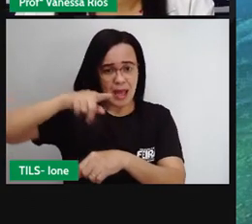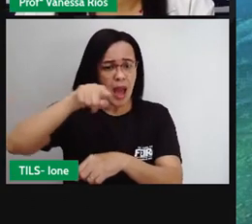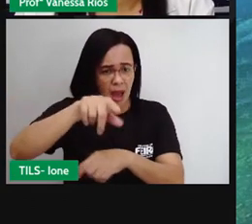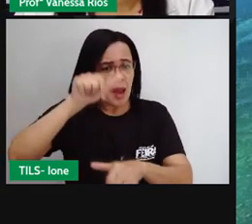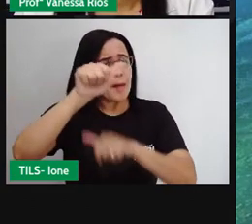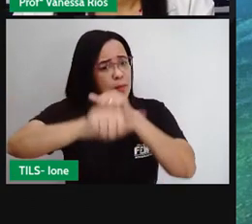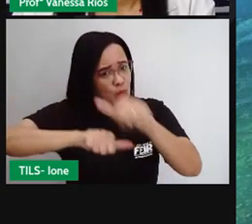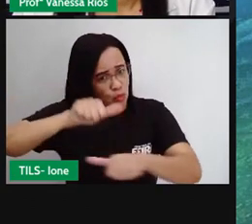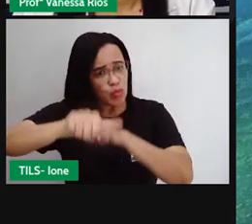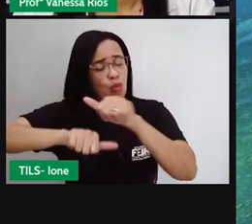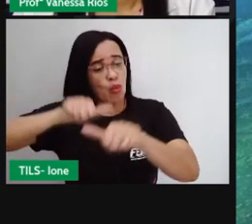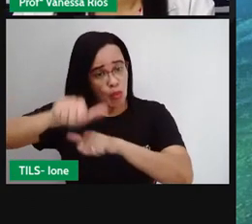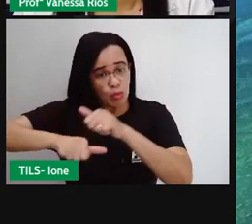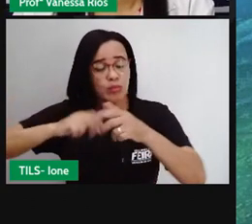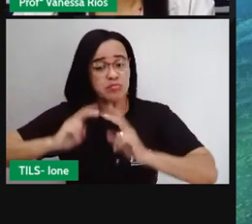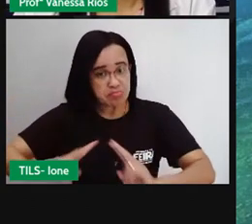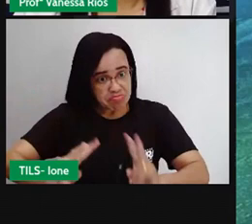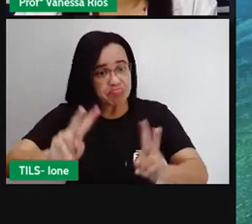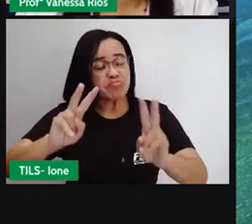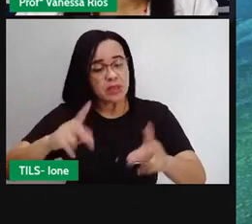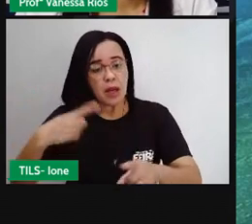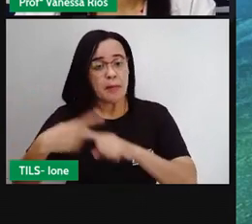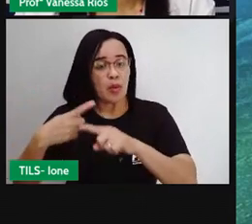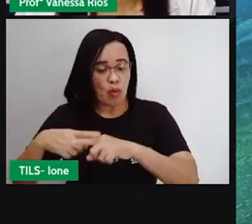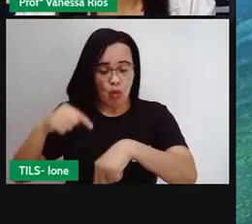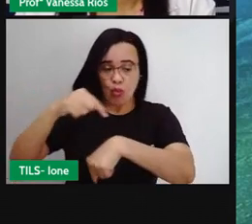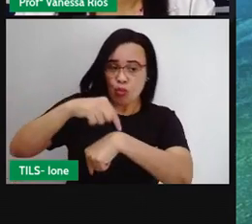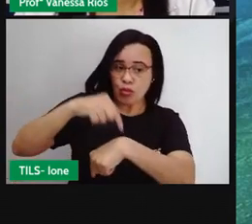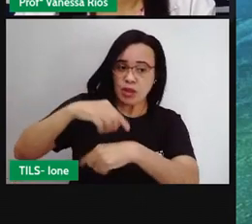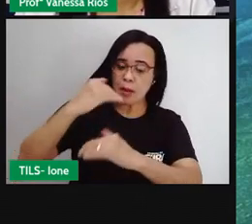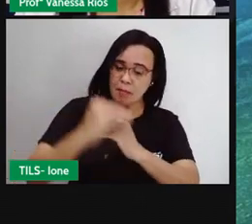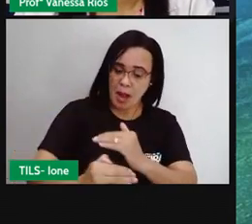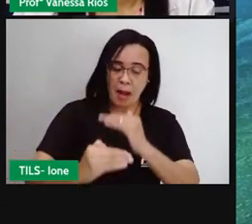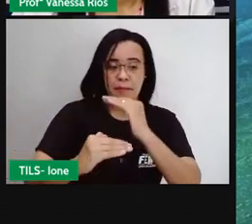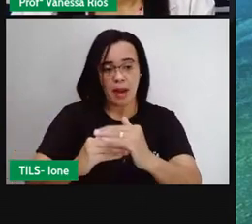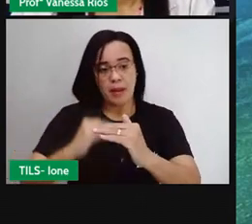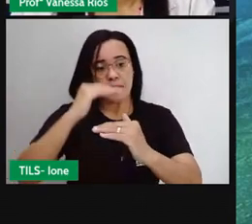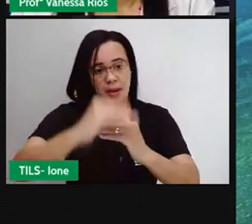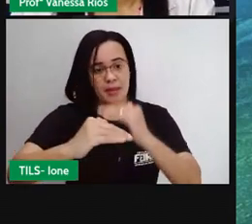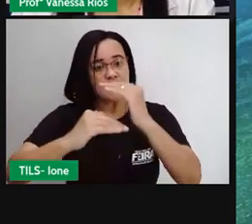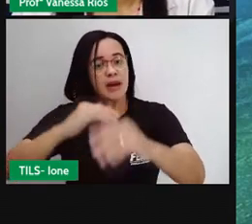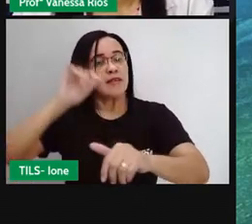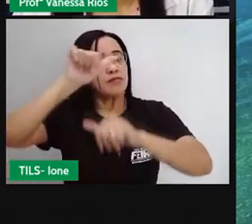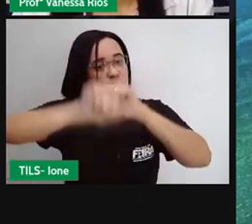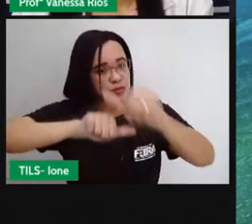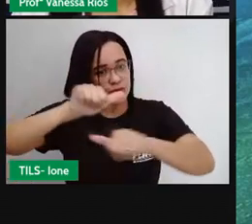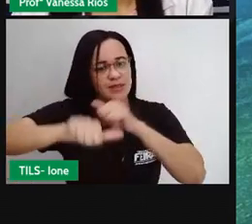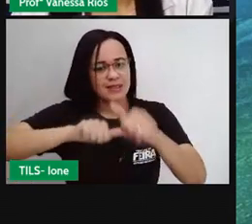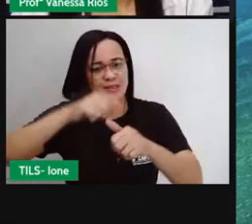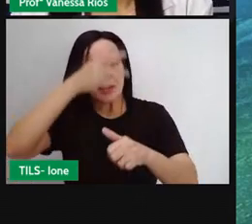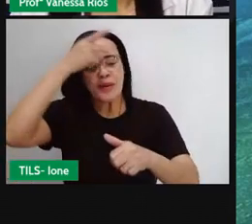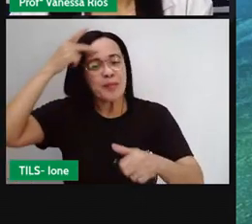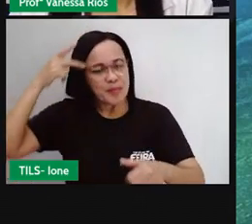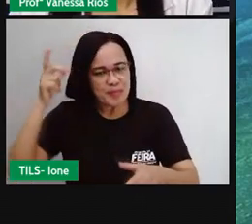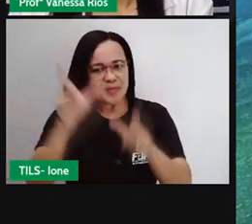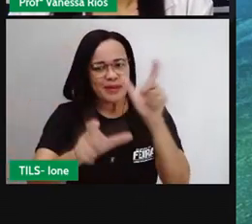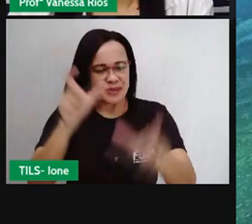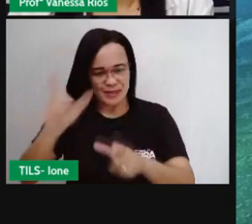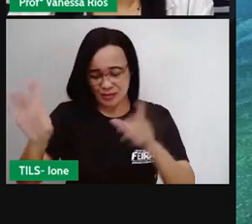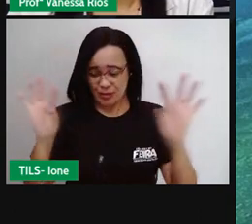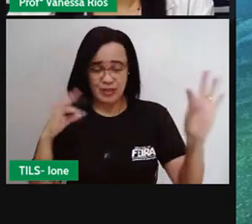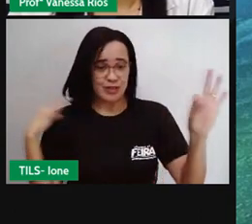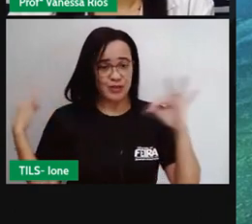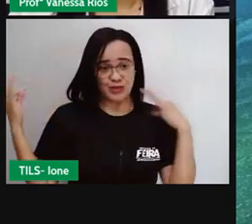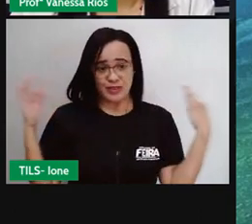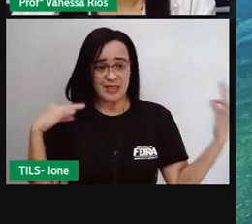decorrer do tempo, mas também pode ser visitado, né? Pelos turistas. E aí a gente observa também, junto com